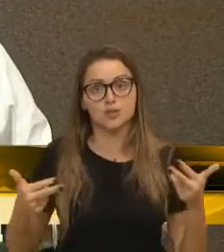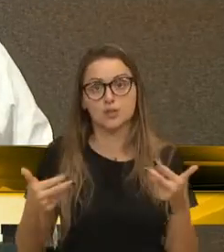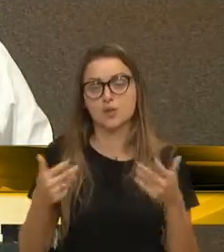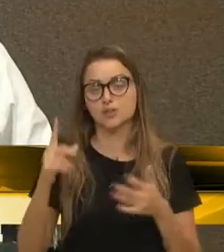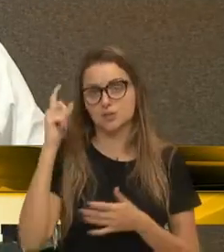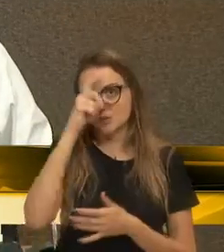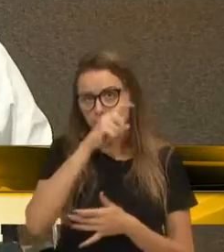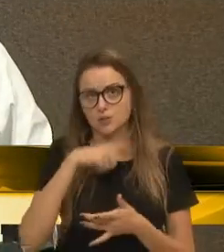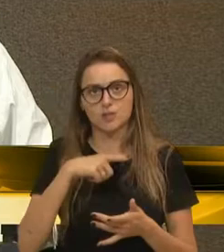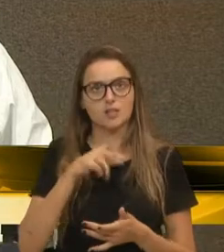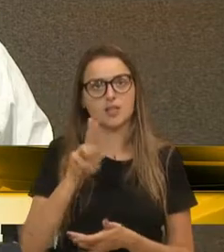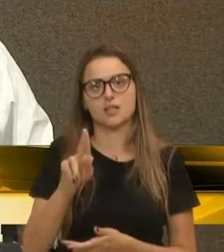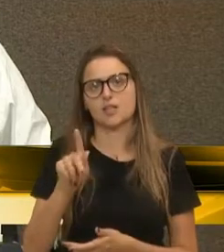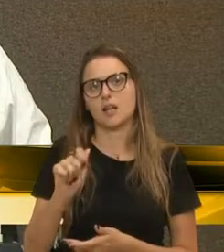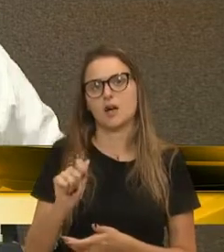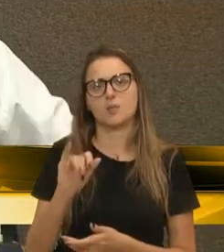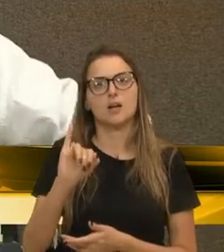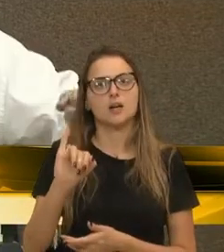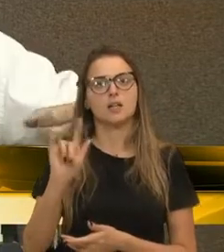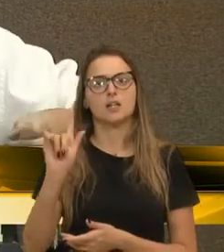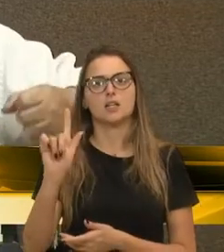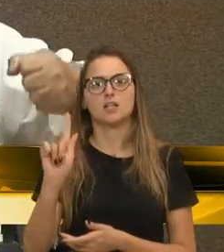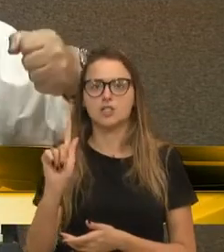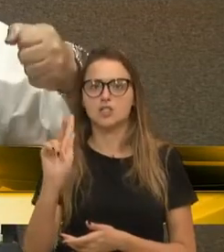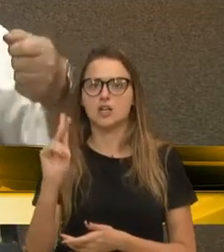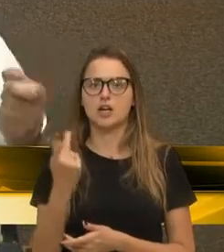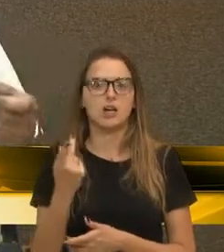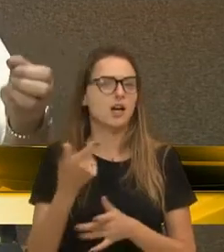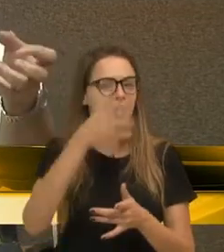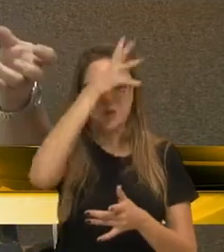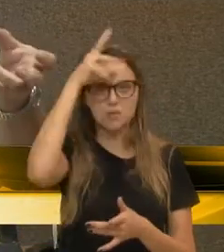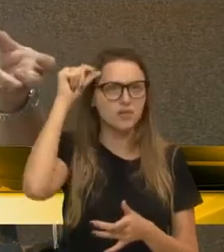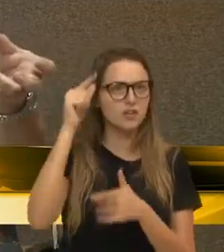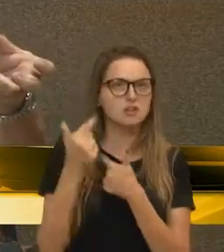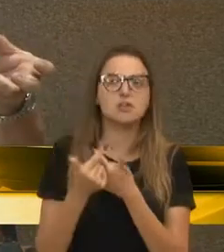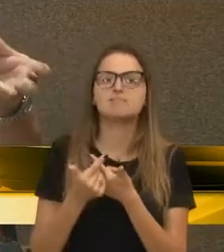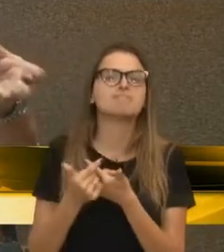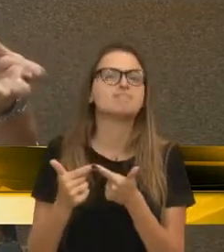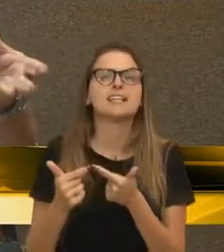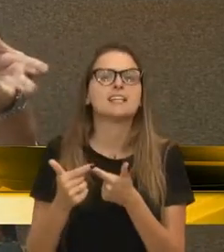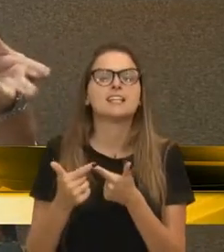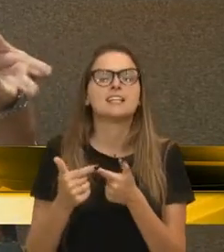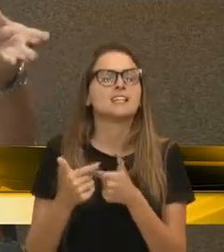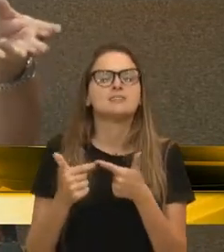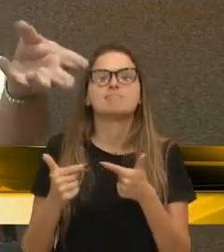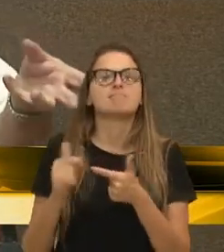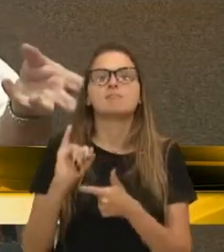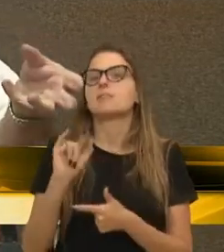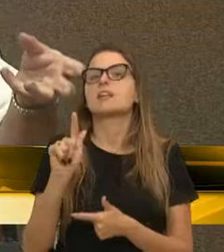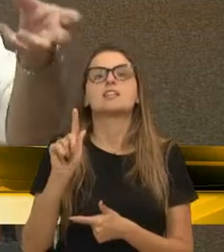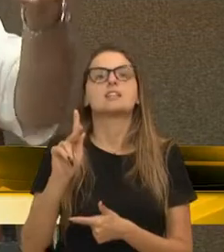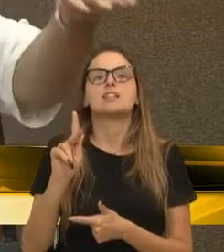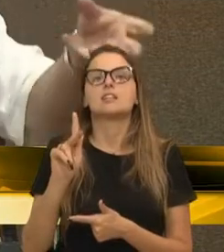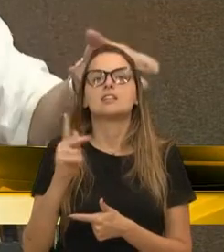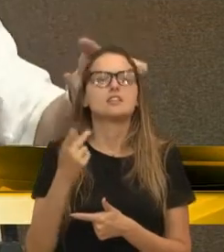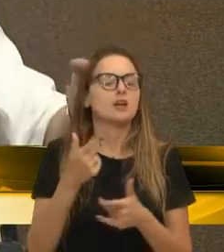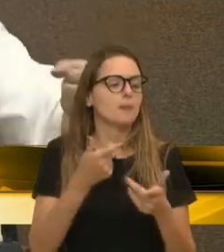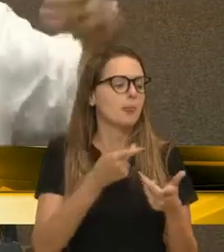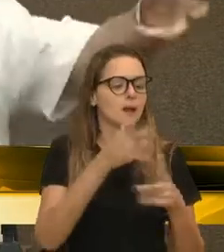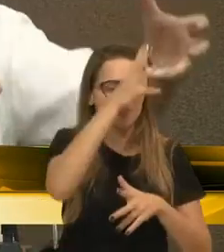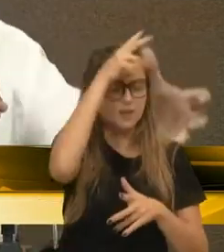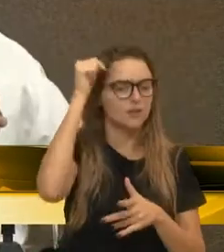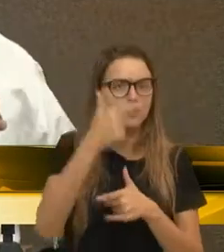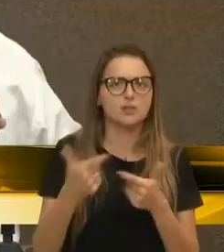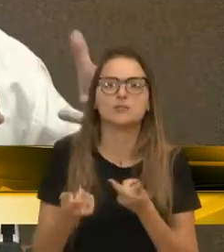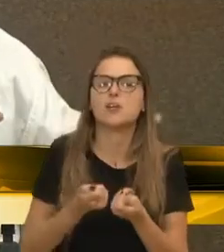IGH, lá na Zona Norte. A prefeitura não tem controle, ingerência,